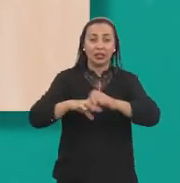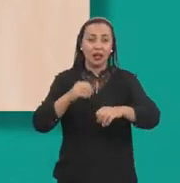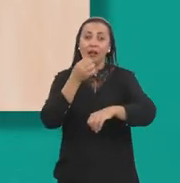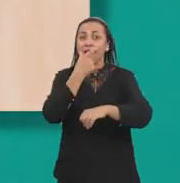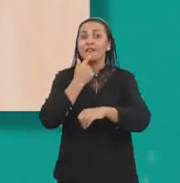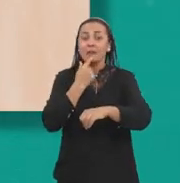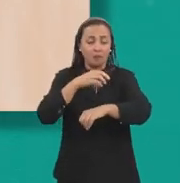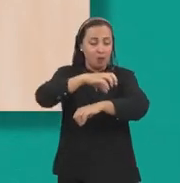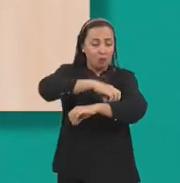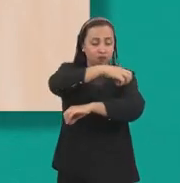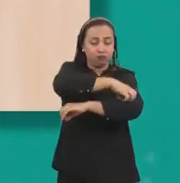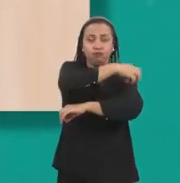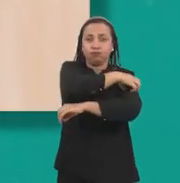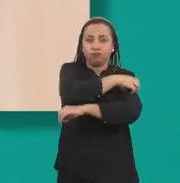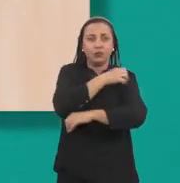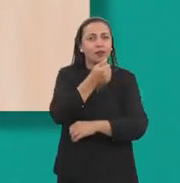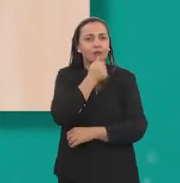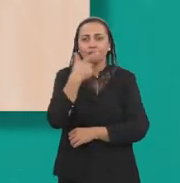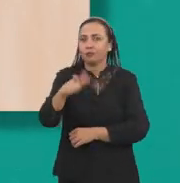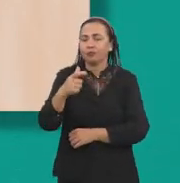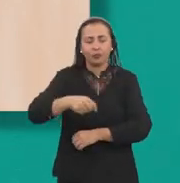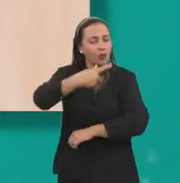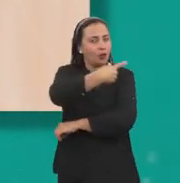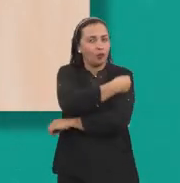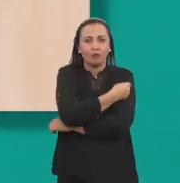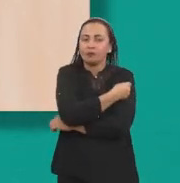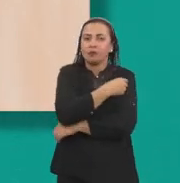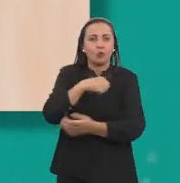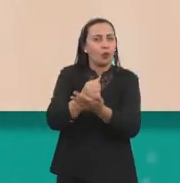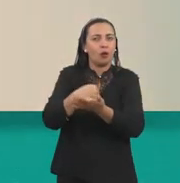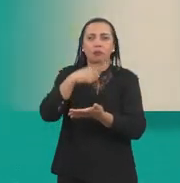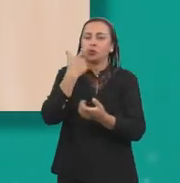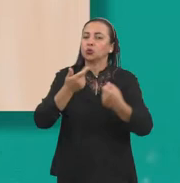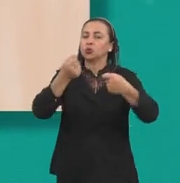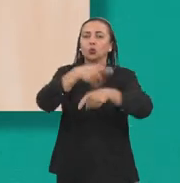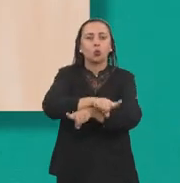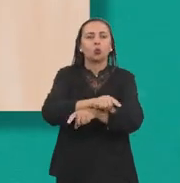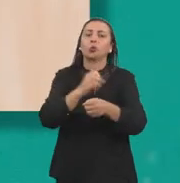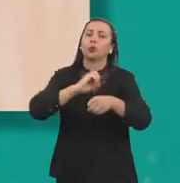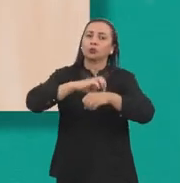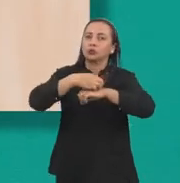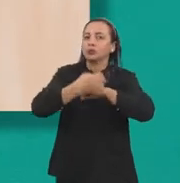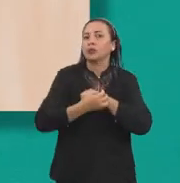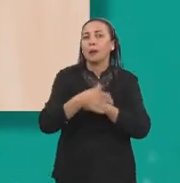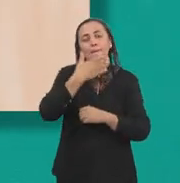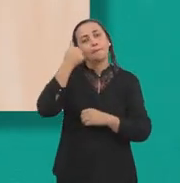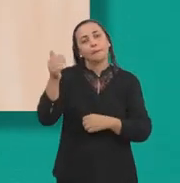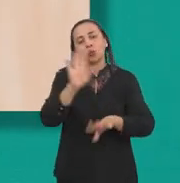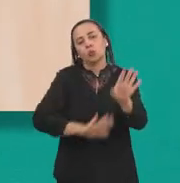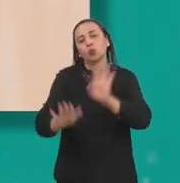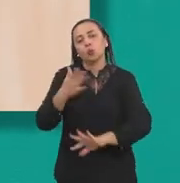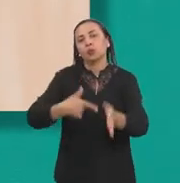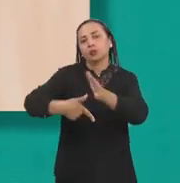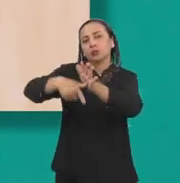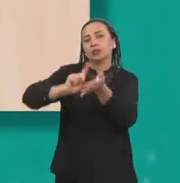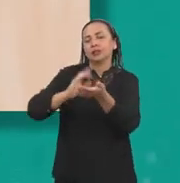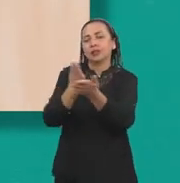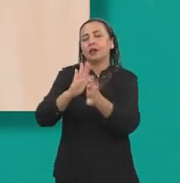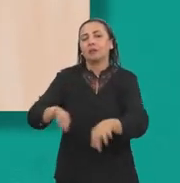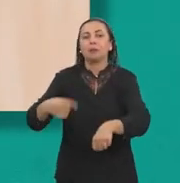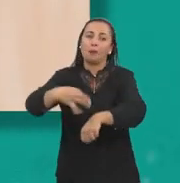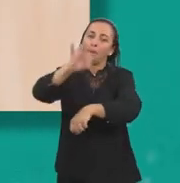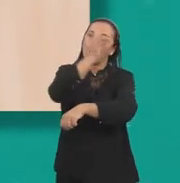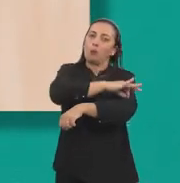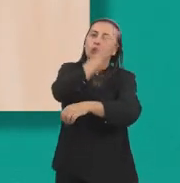Ainda não há vacina ou medicamentos contra chikungunha. A melhor forma de prevenção é acabar com o mosquito,